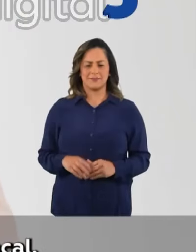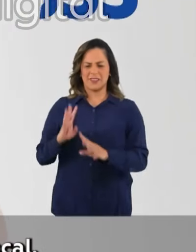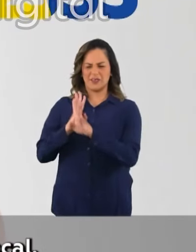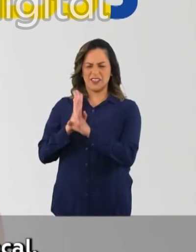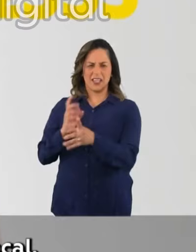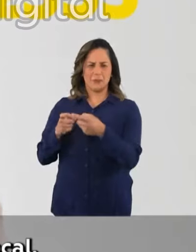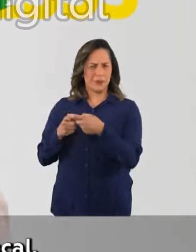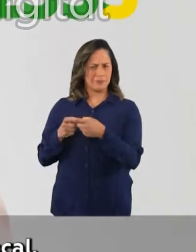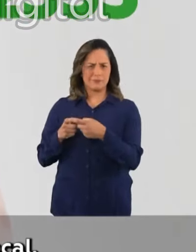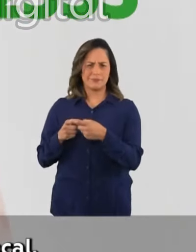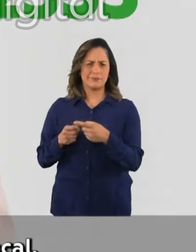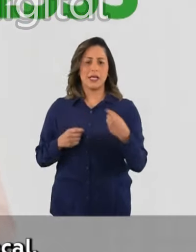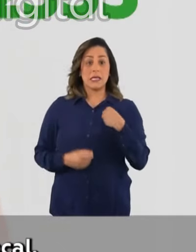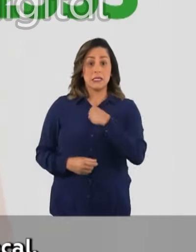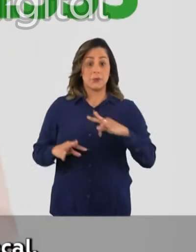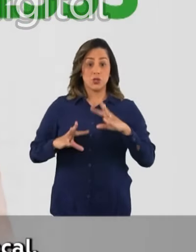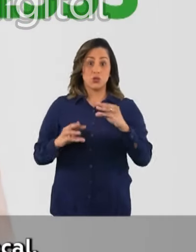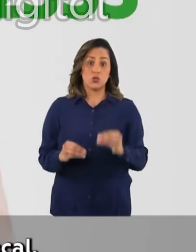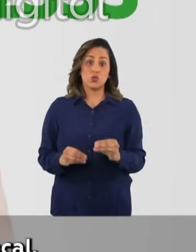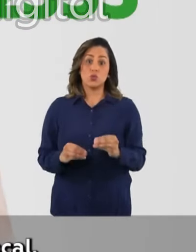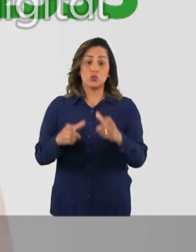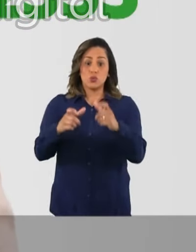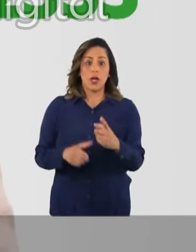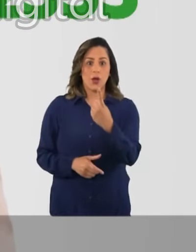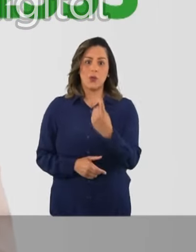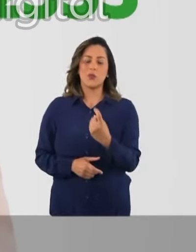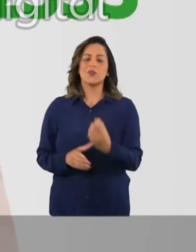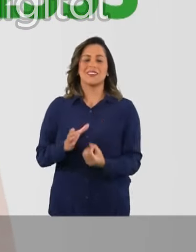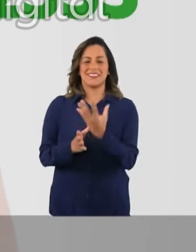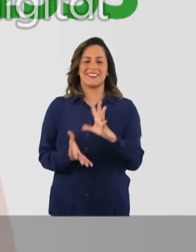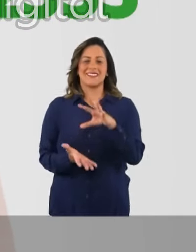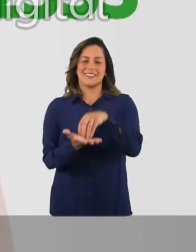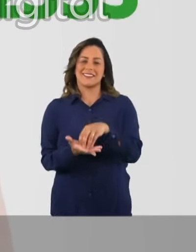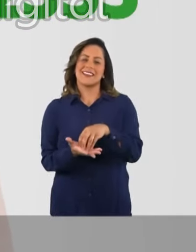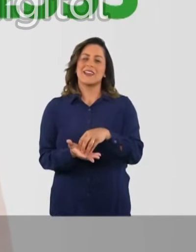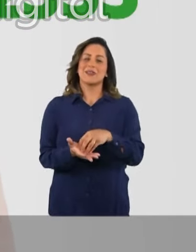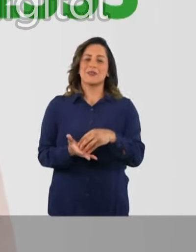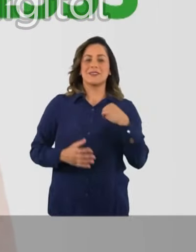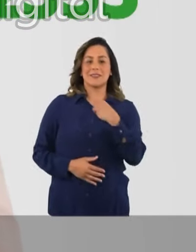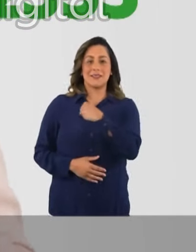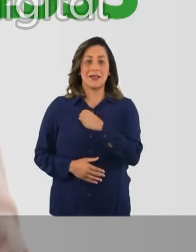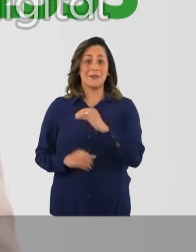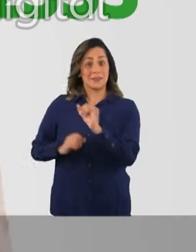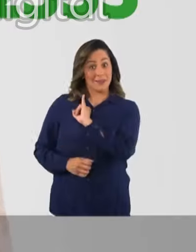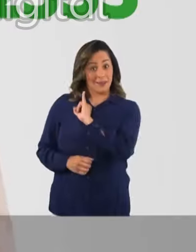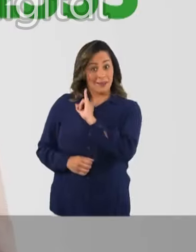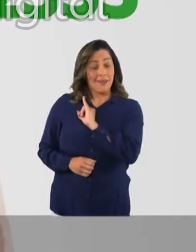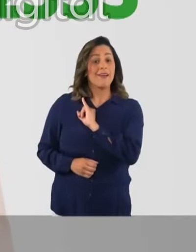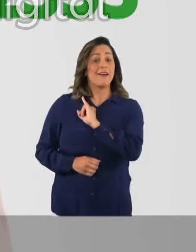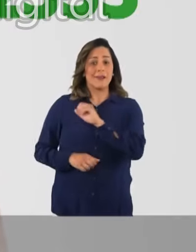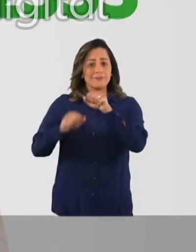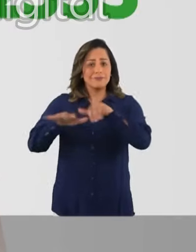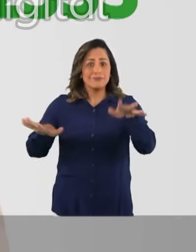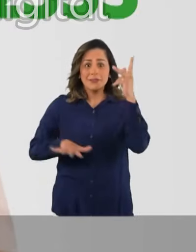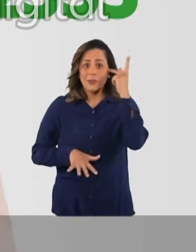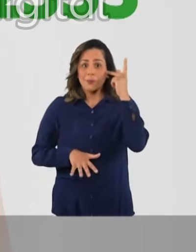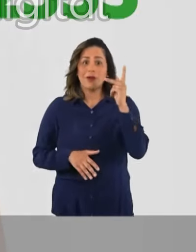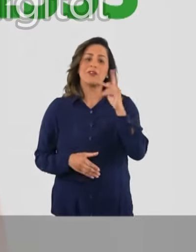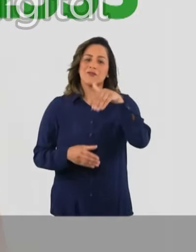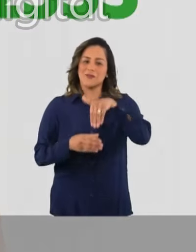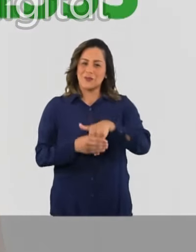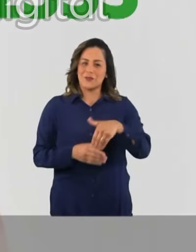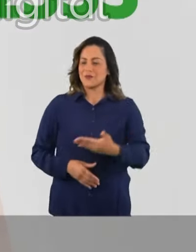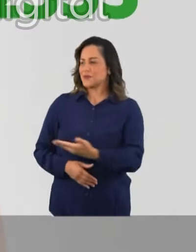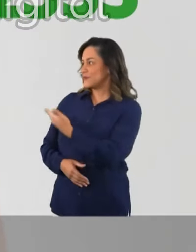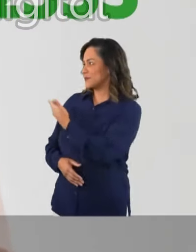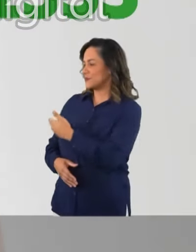Sem espera. Seus exames em um só dia e local. Criei o Centro de Exames da Mulher em Itaquera. E levarei para toda a cidade. Doutora